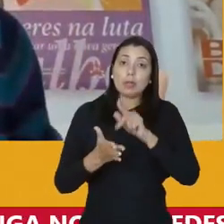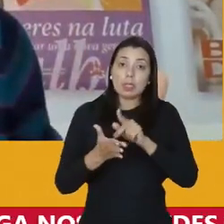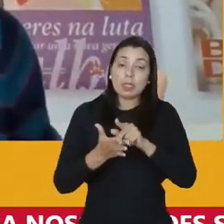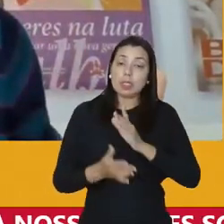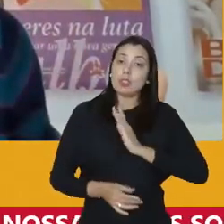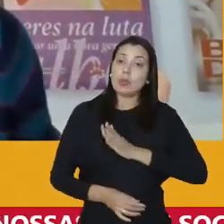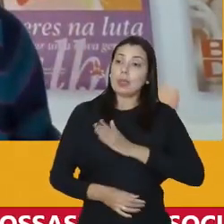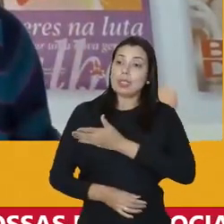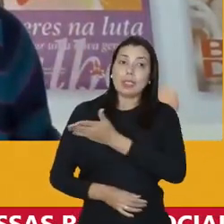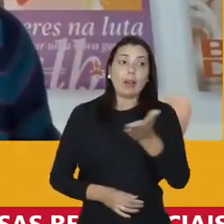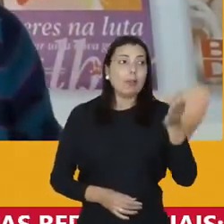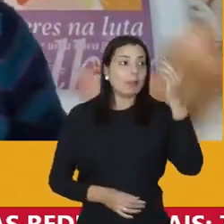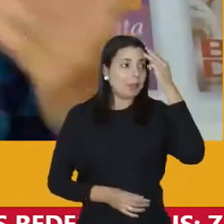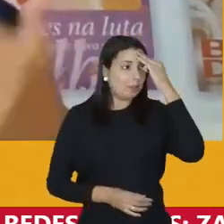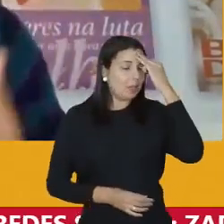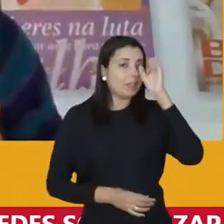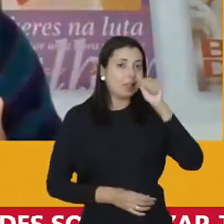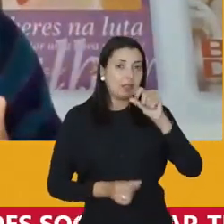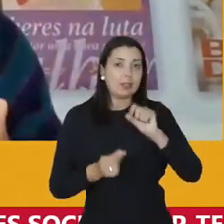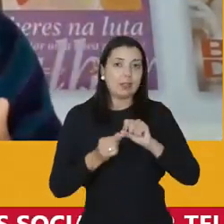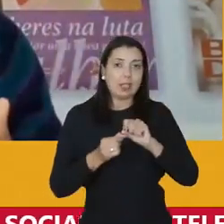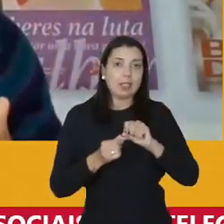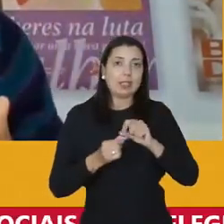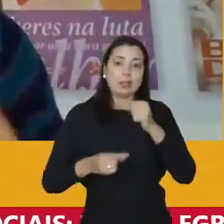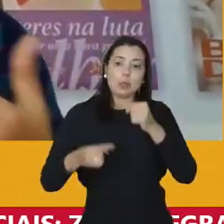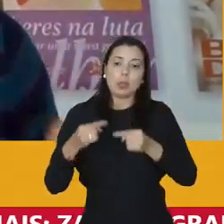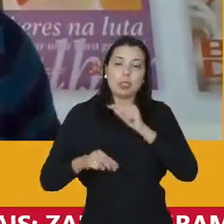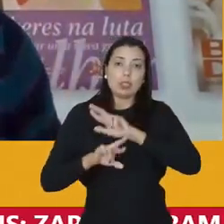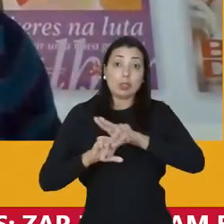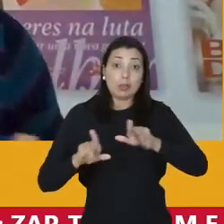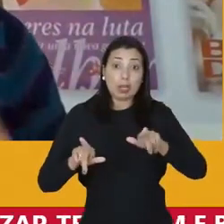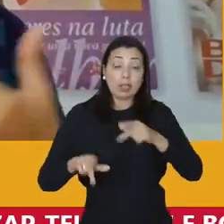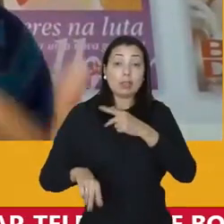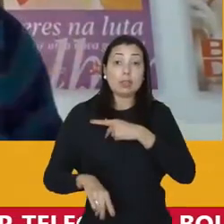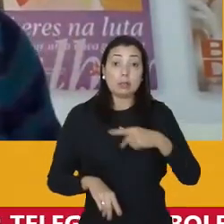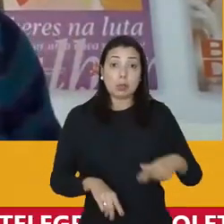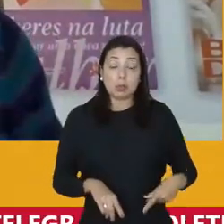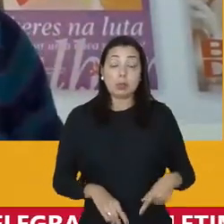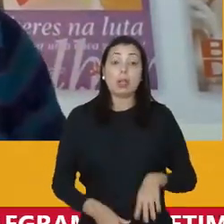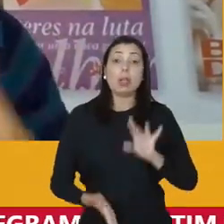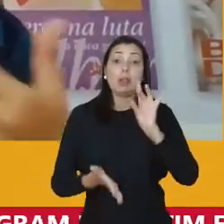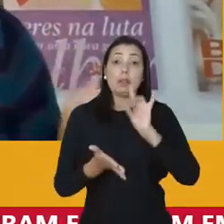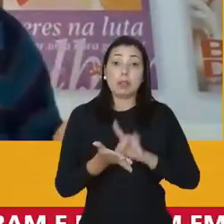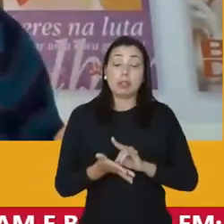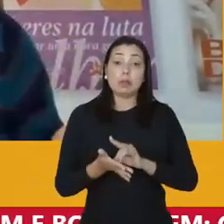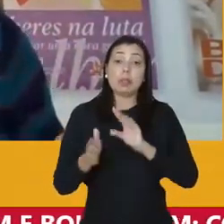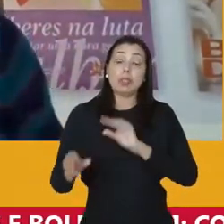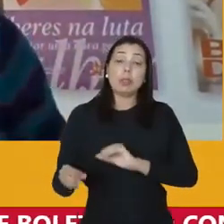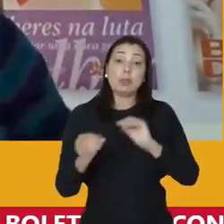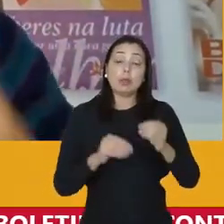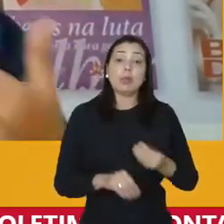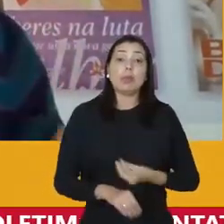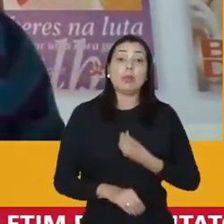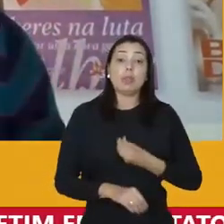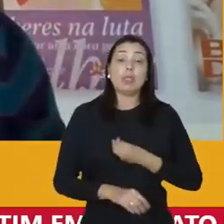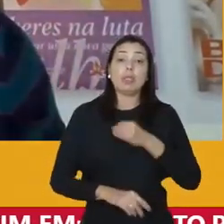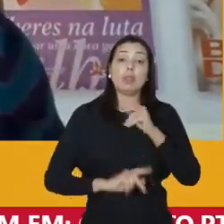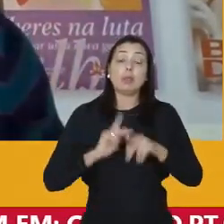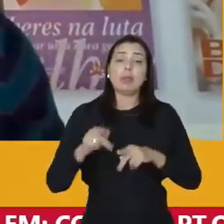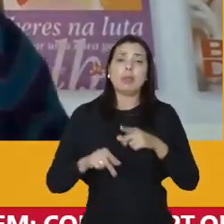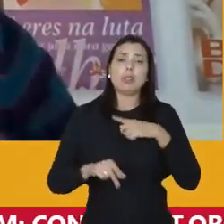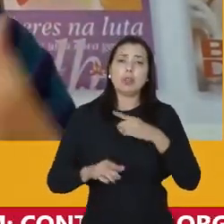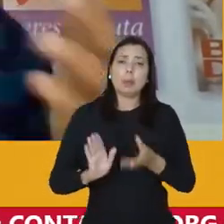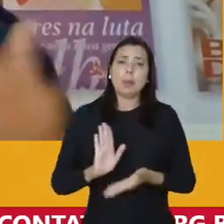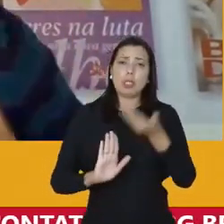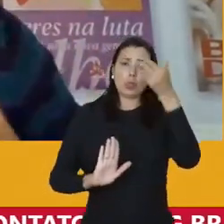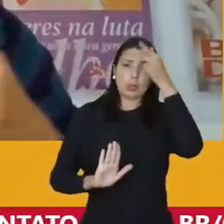corações e mentes porque a gente fez um monte de política pública efetiva que mudou a vida do povo tirou gente da